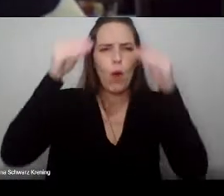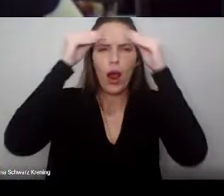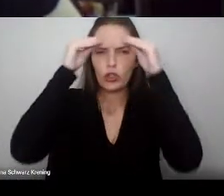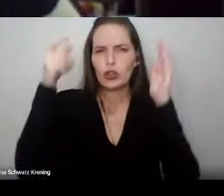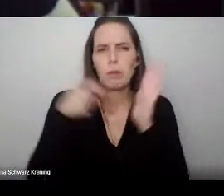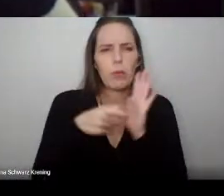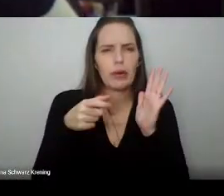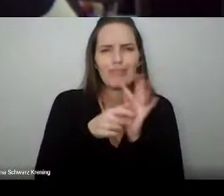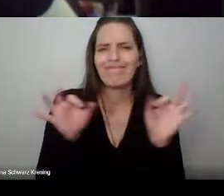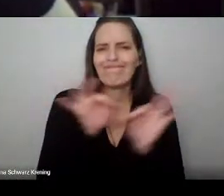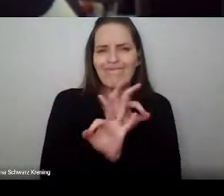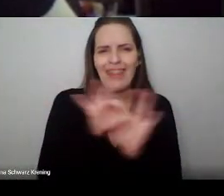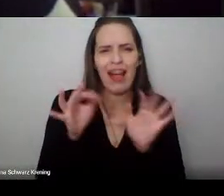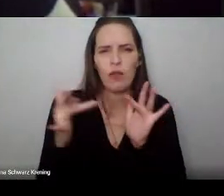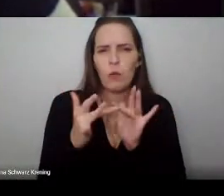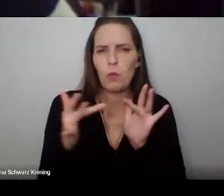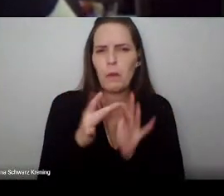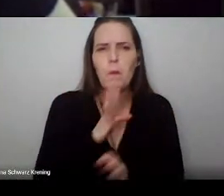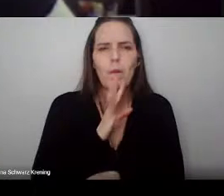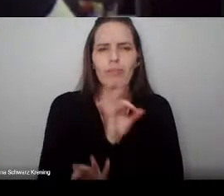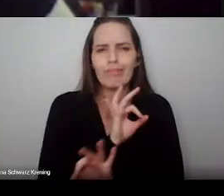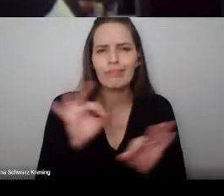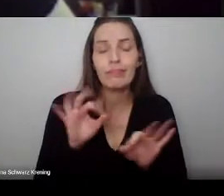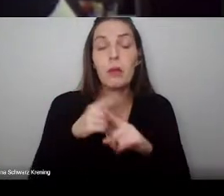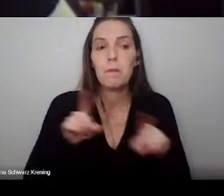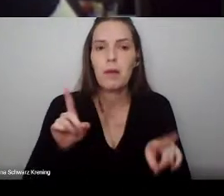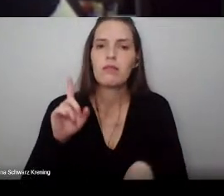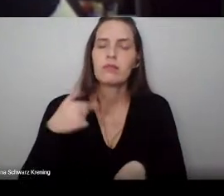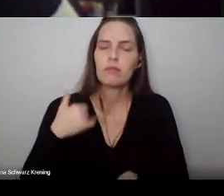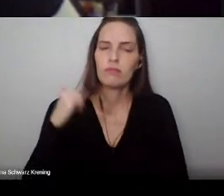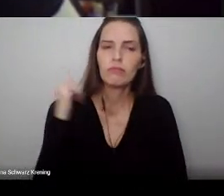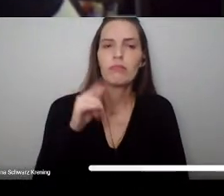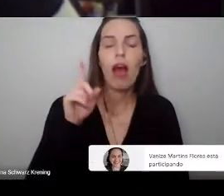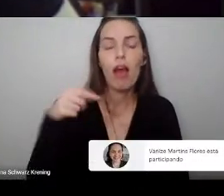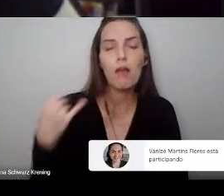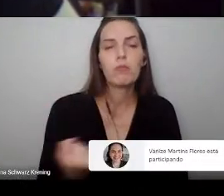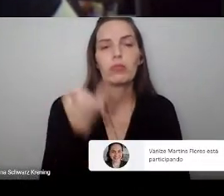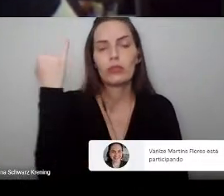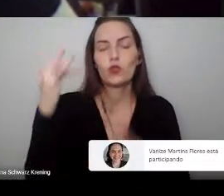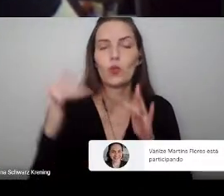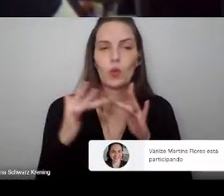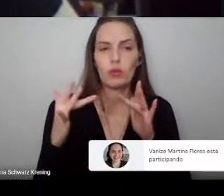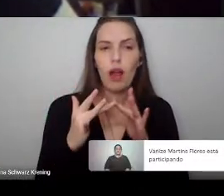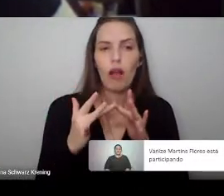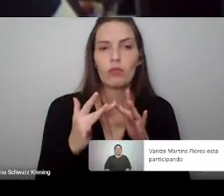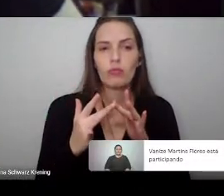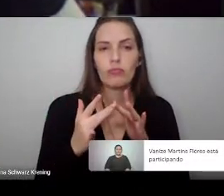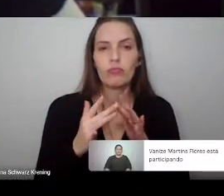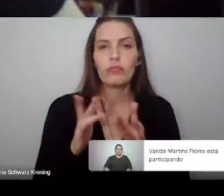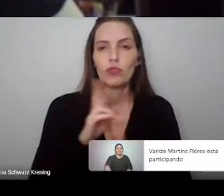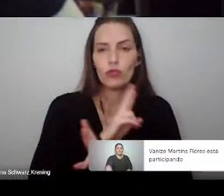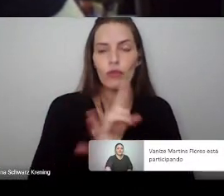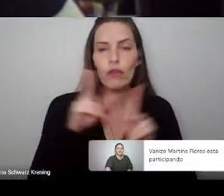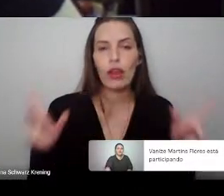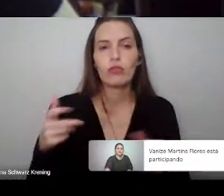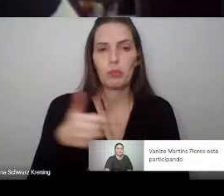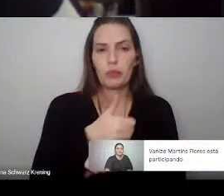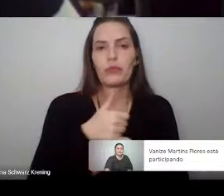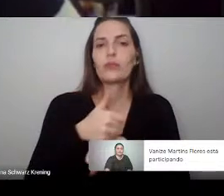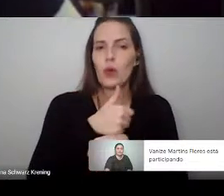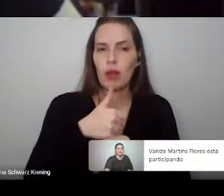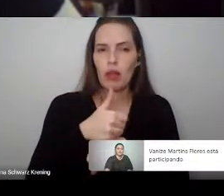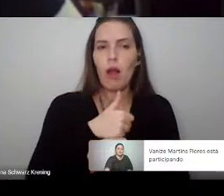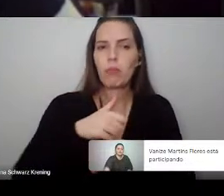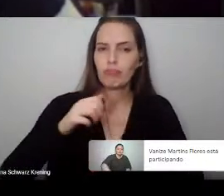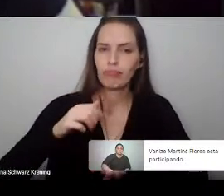era extremamente importante esse contato para a formação acadêmica de vocês e seria um grande diferencial profissional. A maioria de